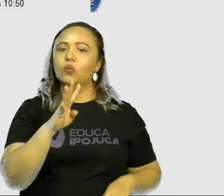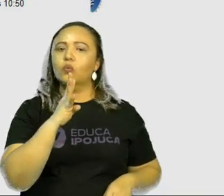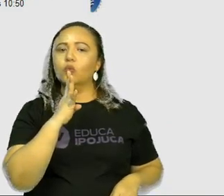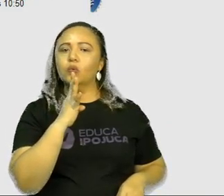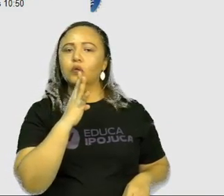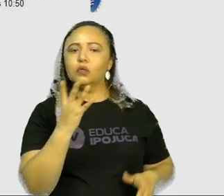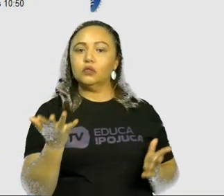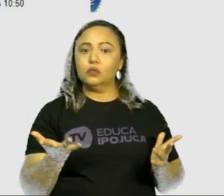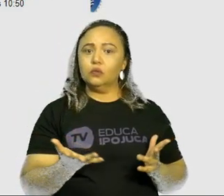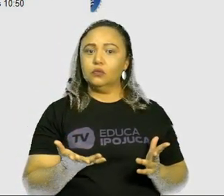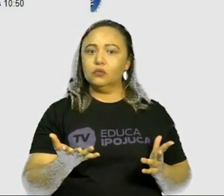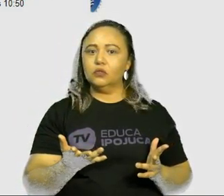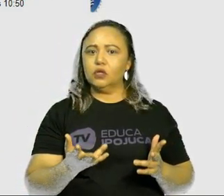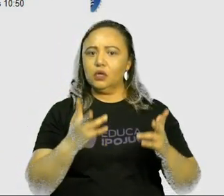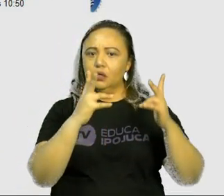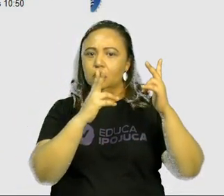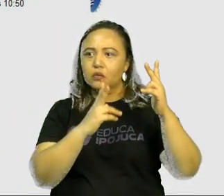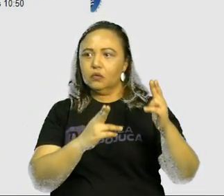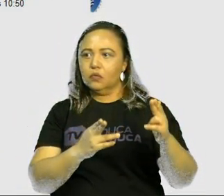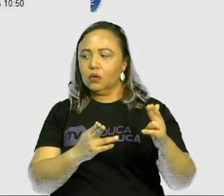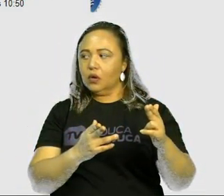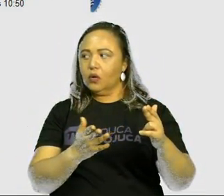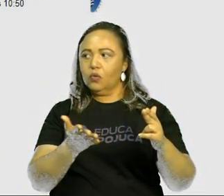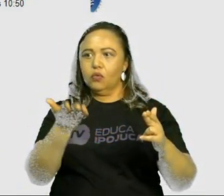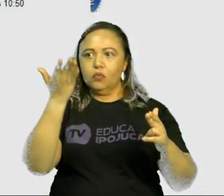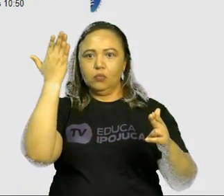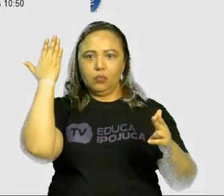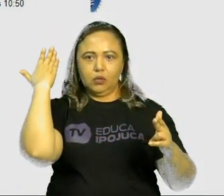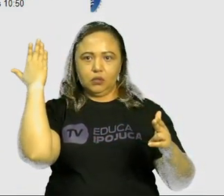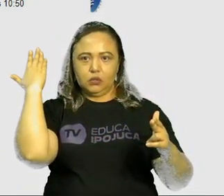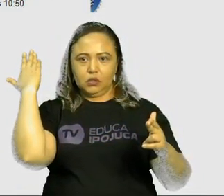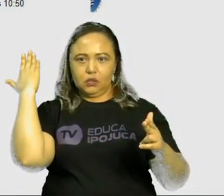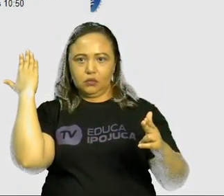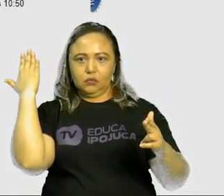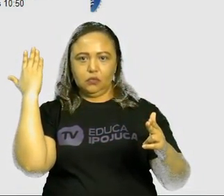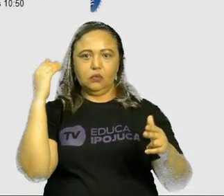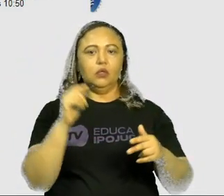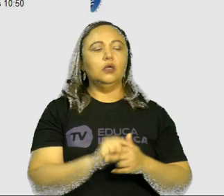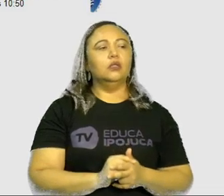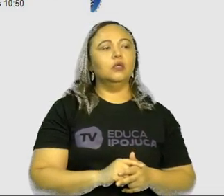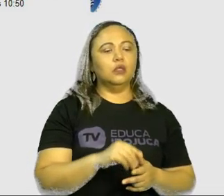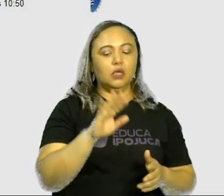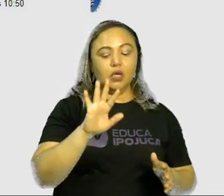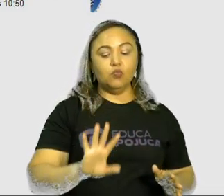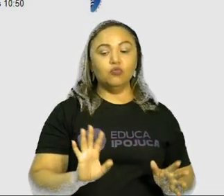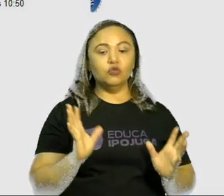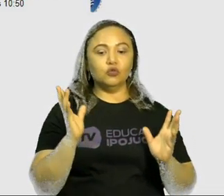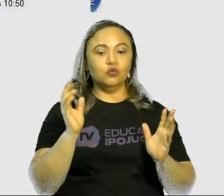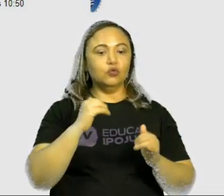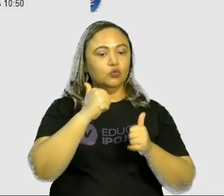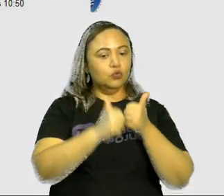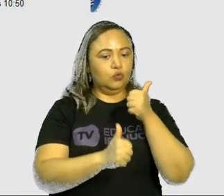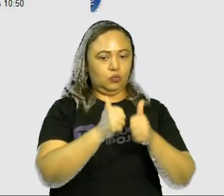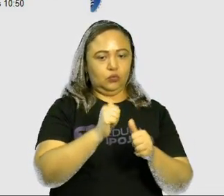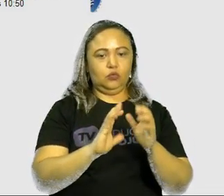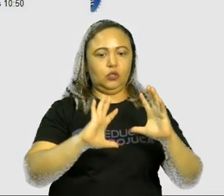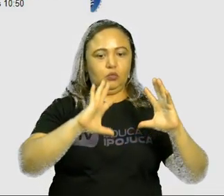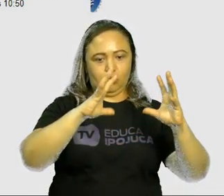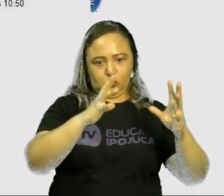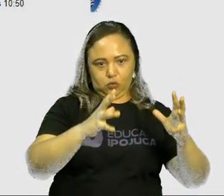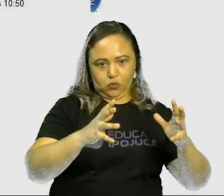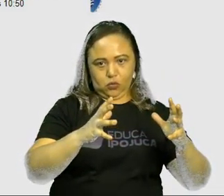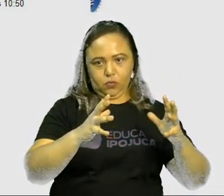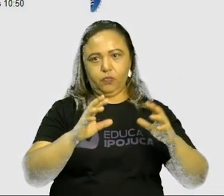Então, observe aí. Então, gente tem jogo de bola, temos amarelinha, temos raquete, temos várias coisas diferentes